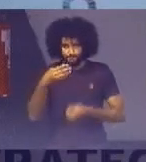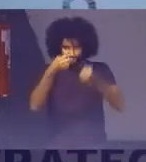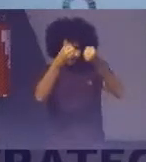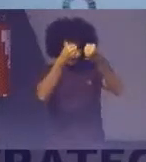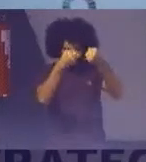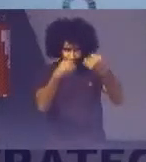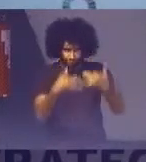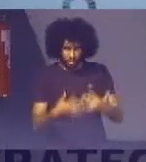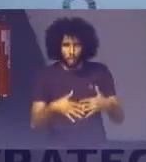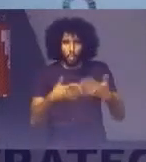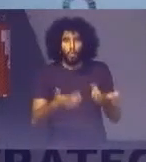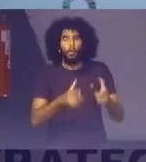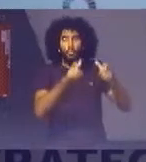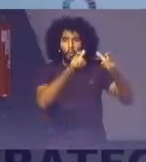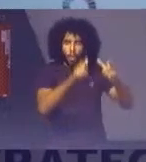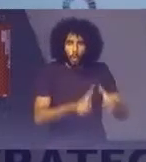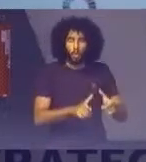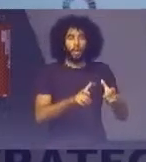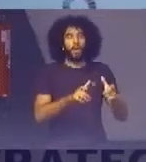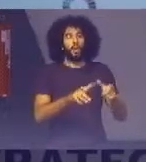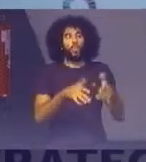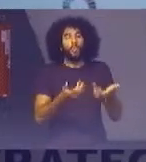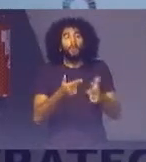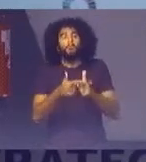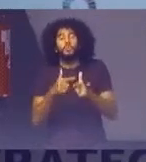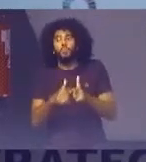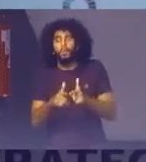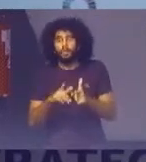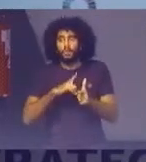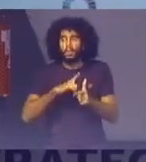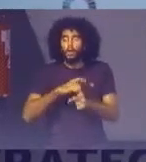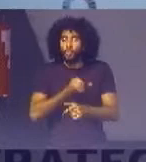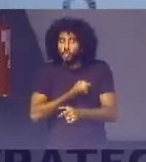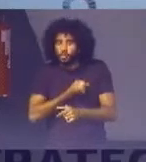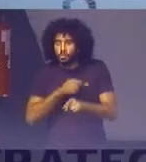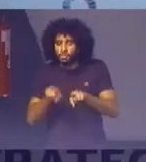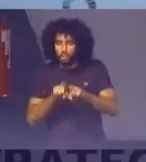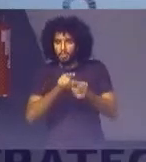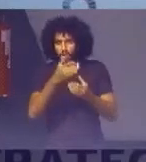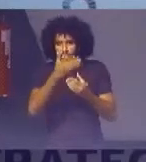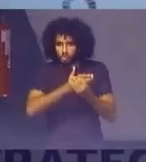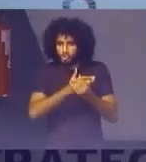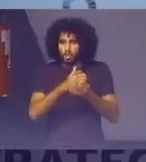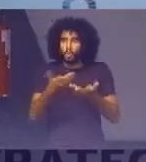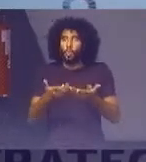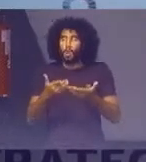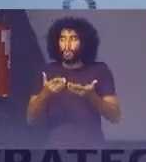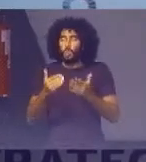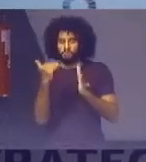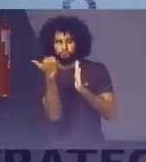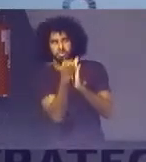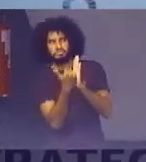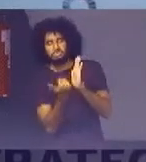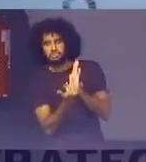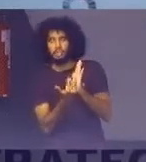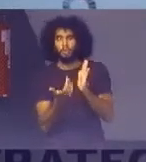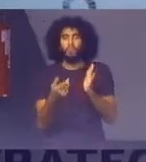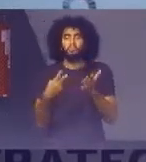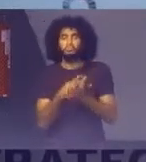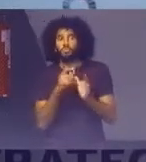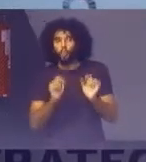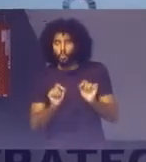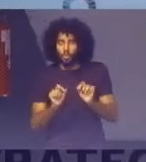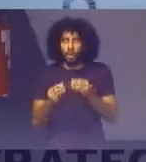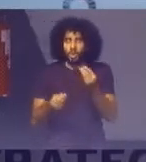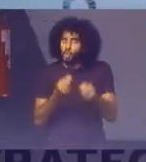Trabalhamos No O número único Do processo A classe A processo A situação Em que se encontra É